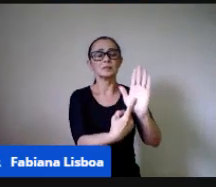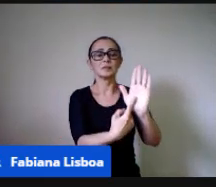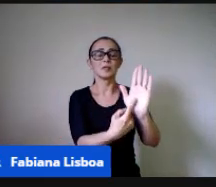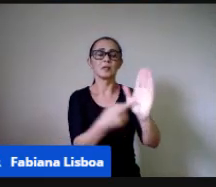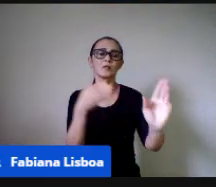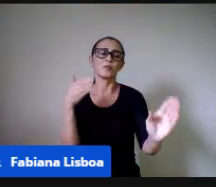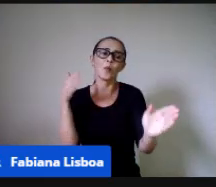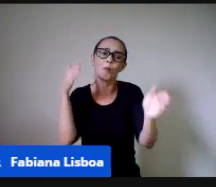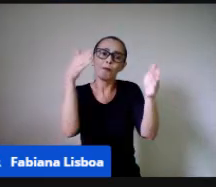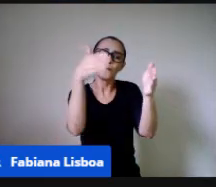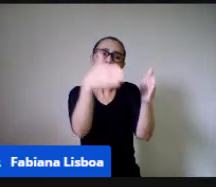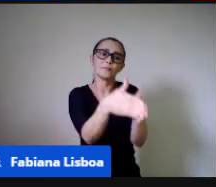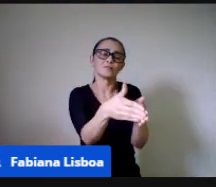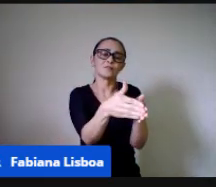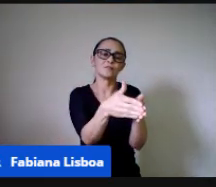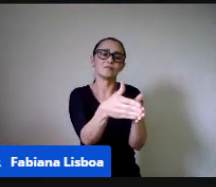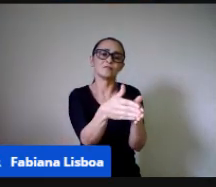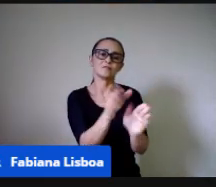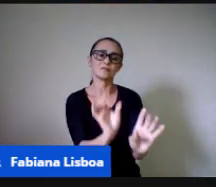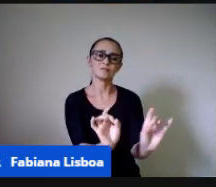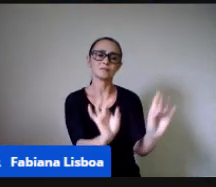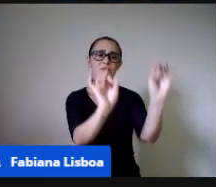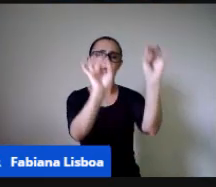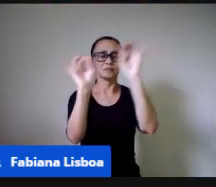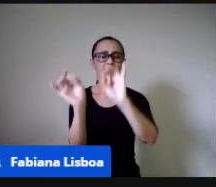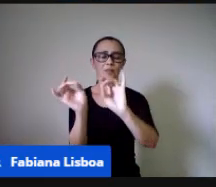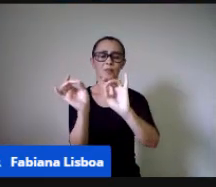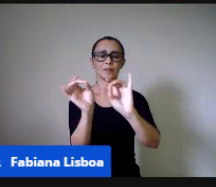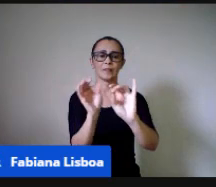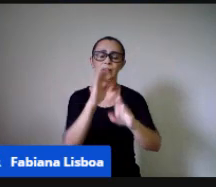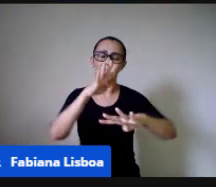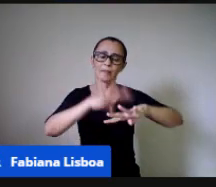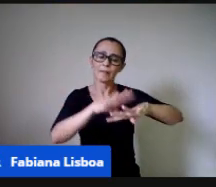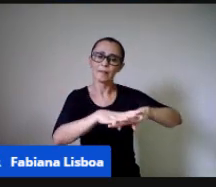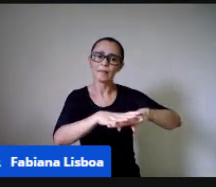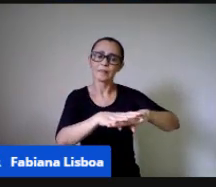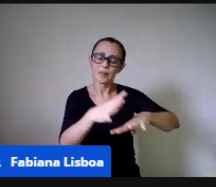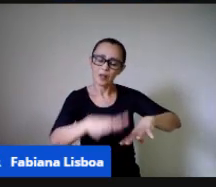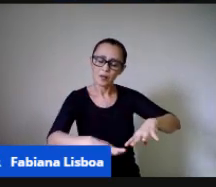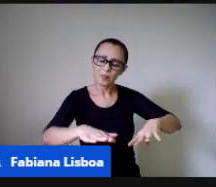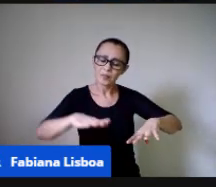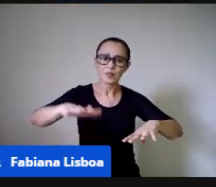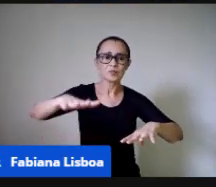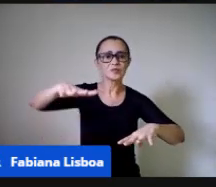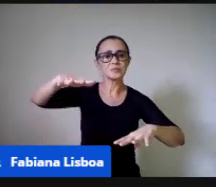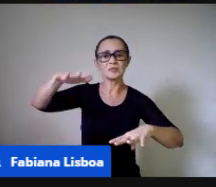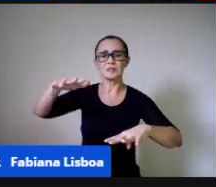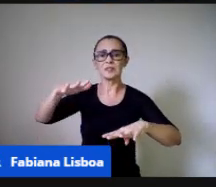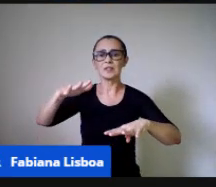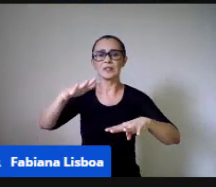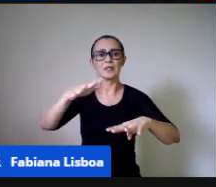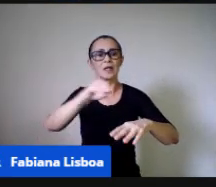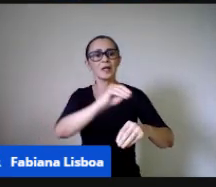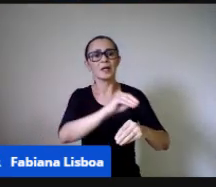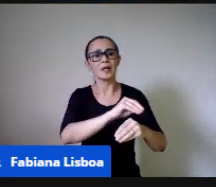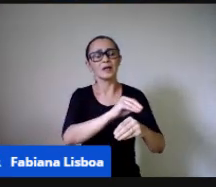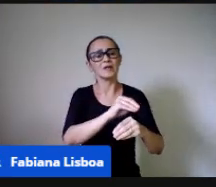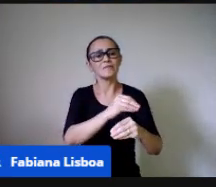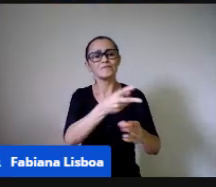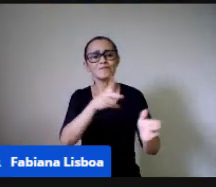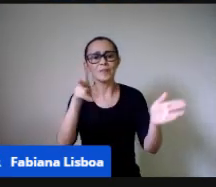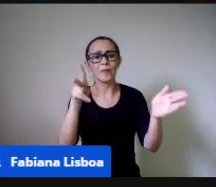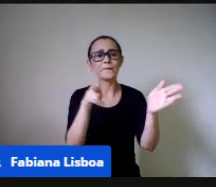central do ensino da matemática para os pequenos é começar a introduzi-los em um modo próprio